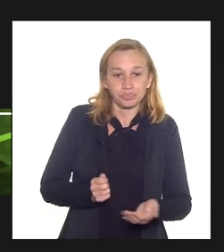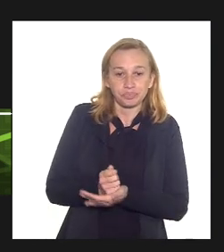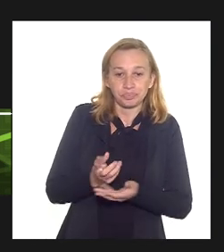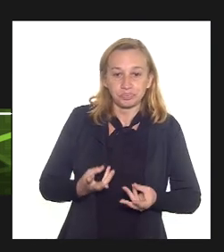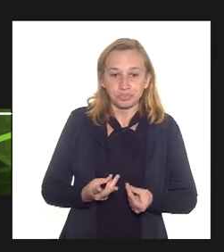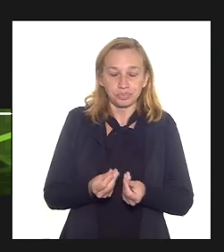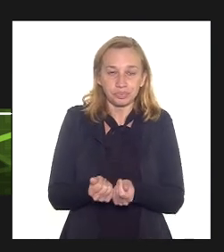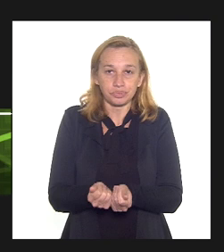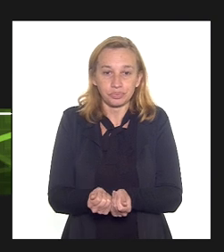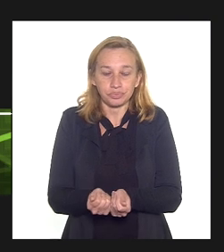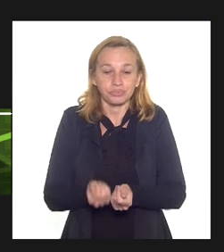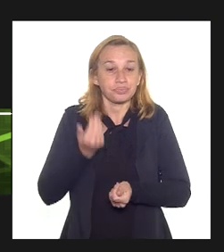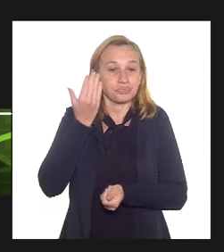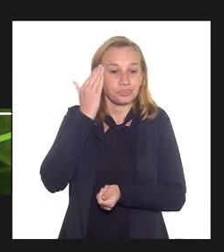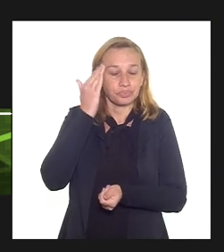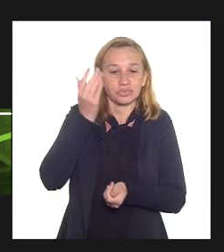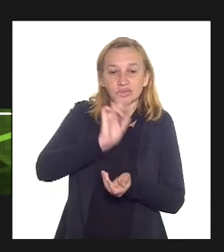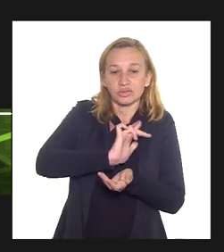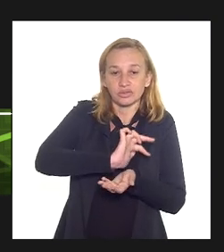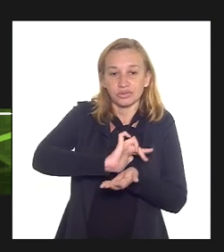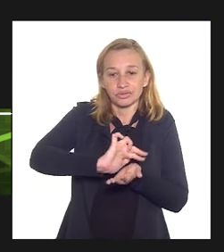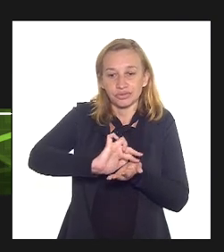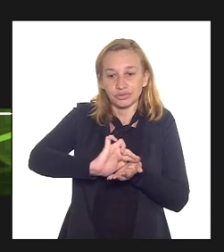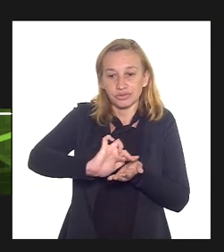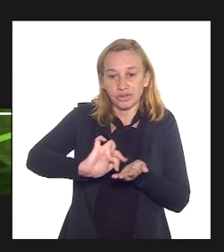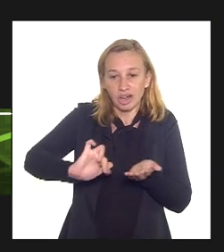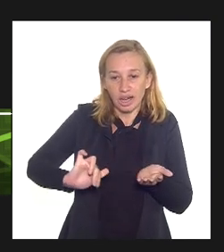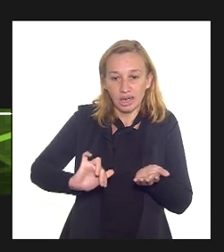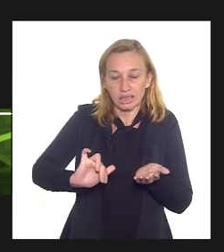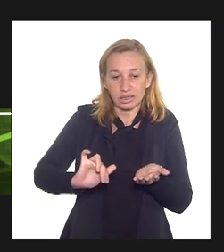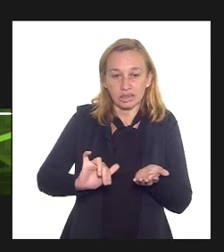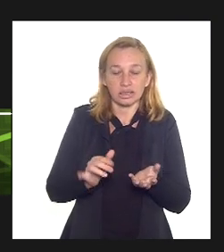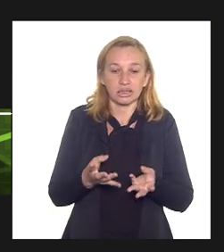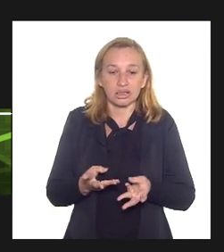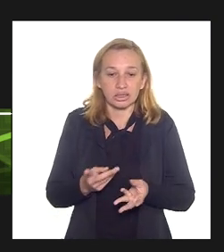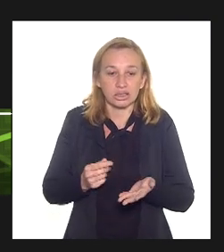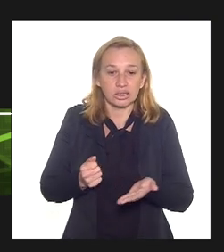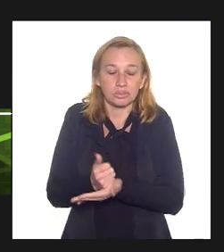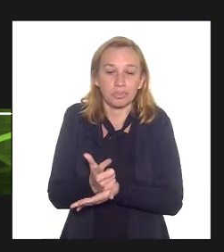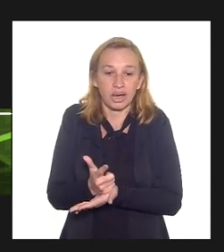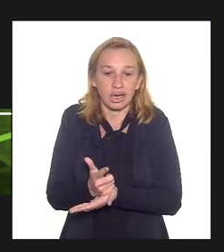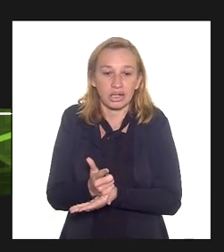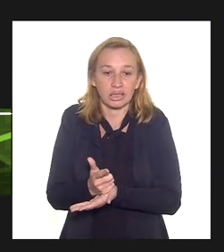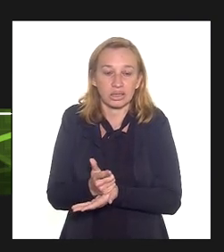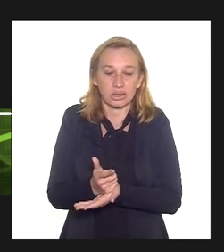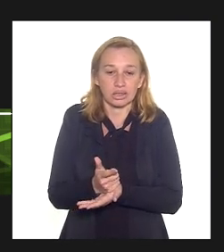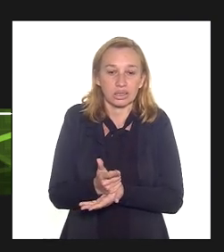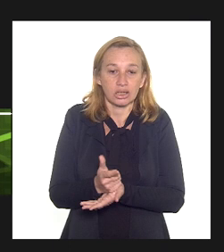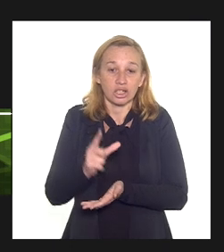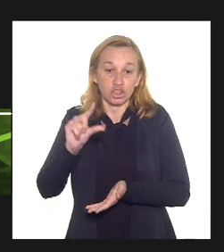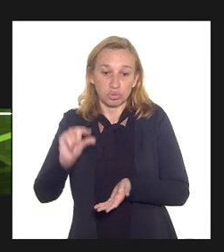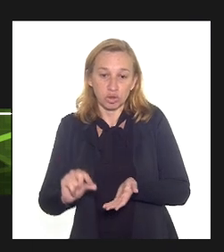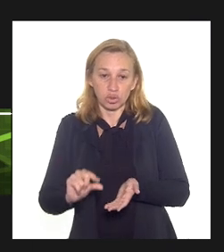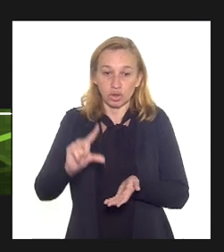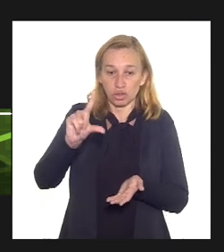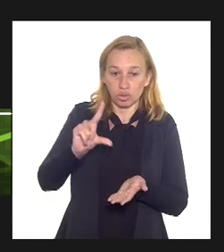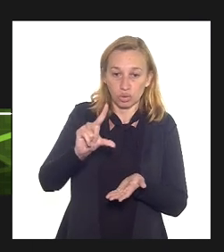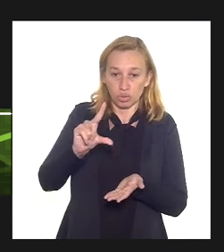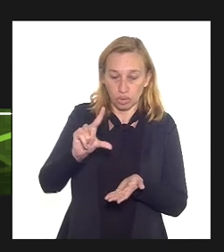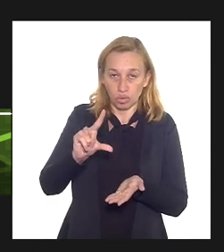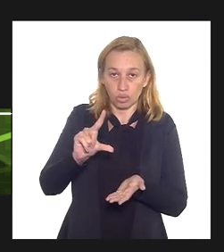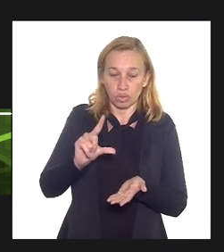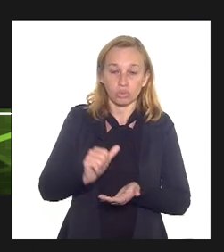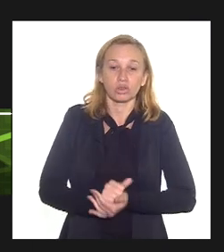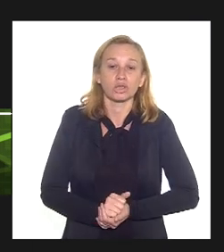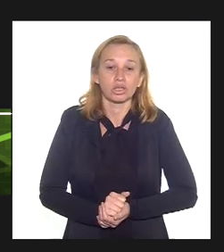compreende uma série de despesas e de outros gastos de menor nível seja